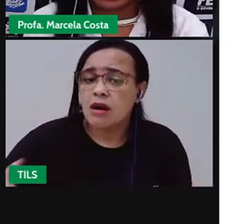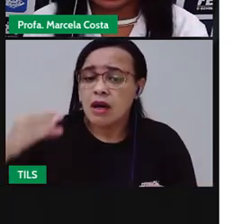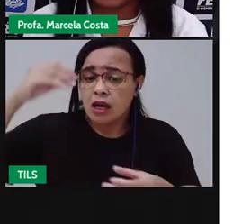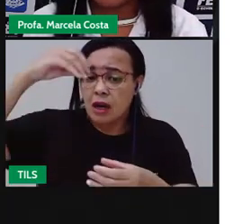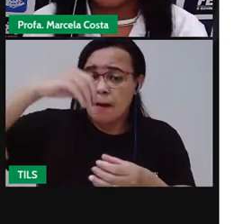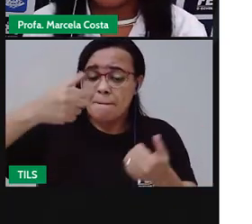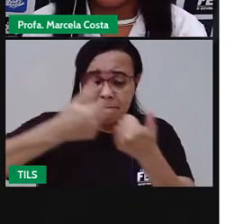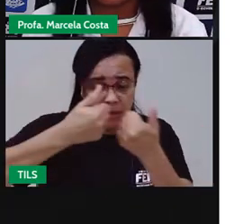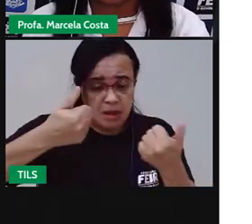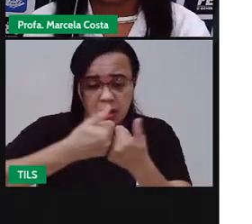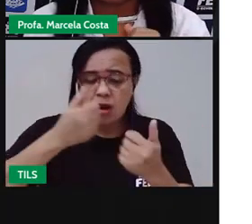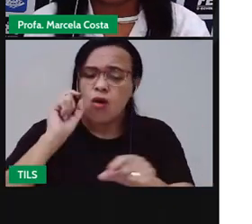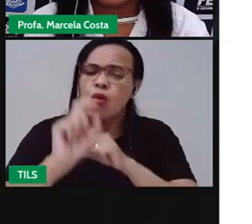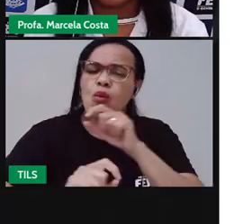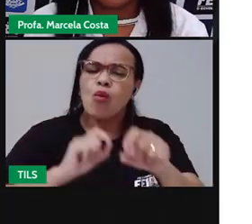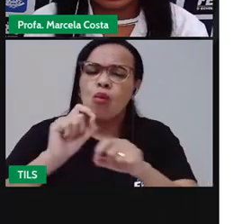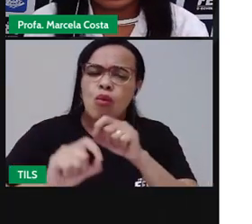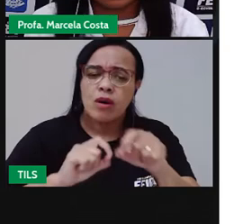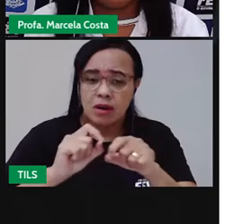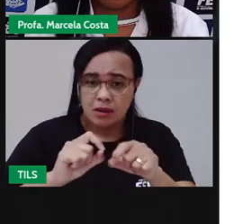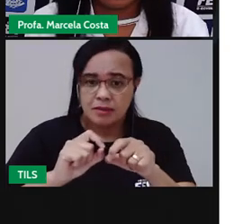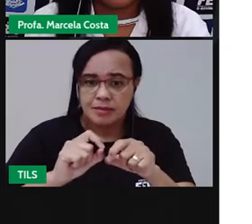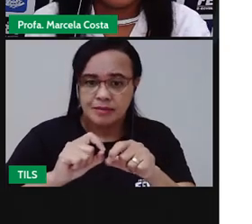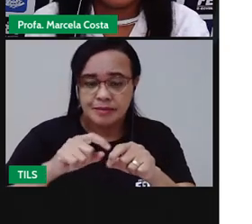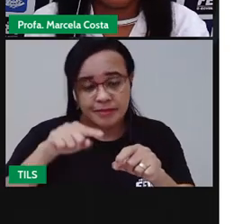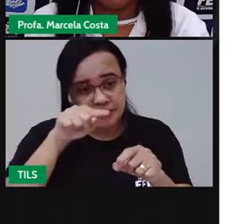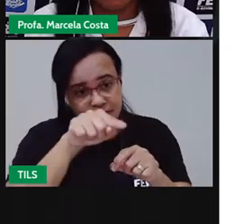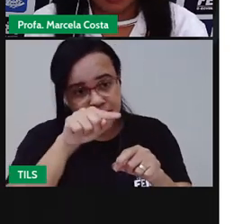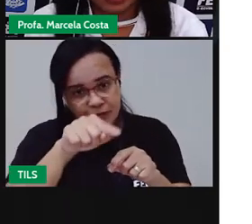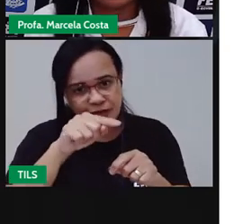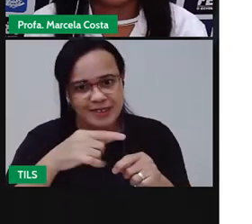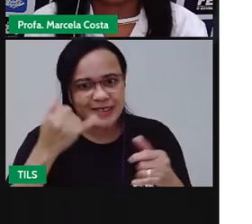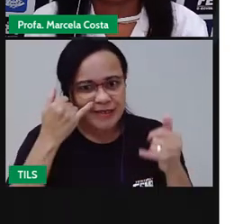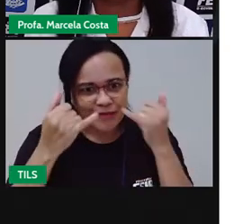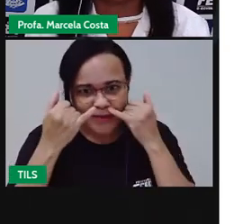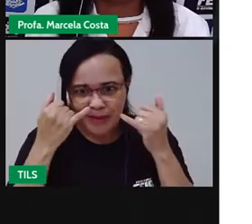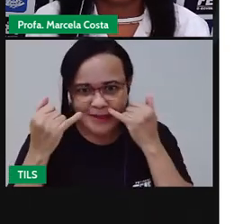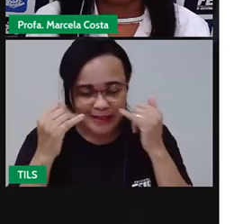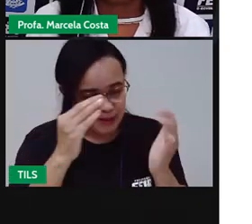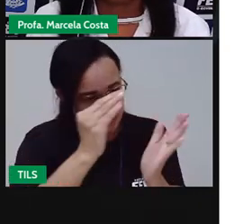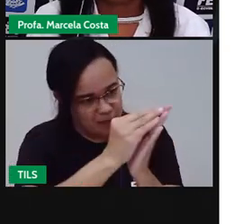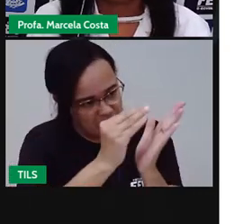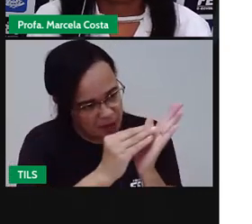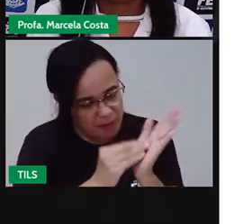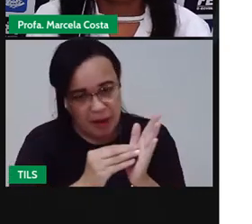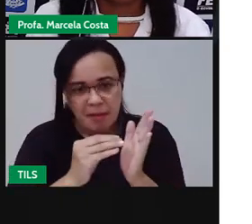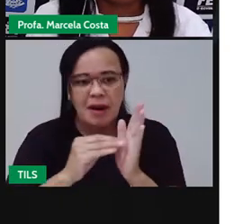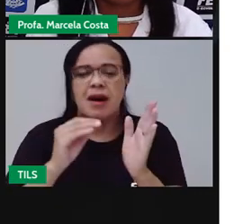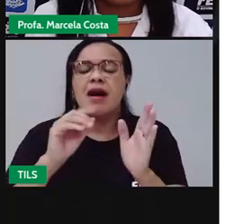por perto. Você vai registrar essas informações em um quadro, tá bom?